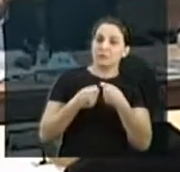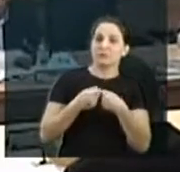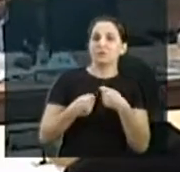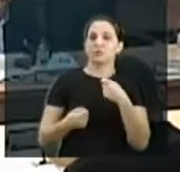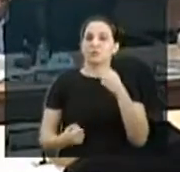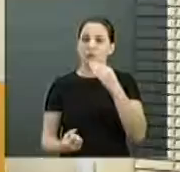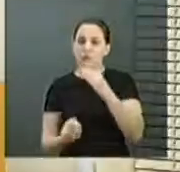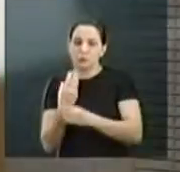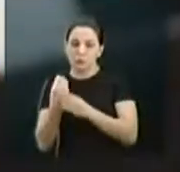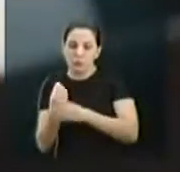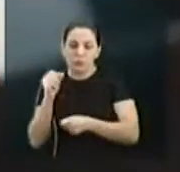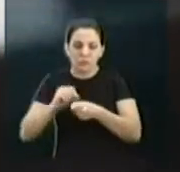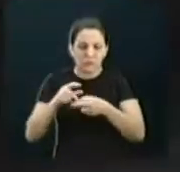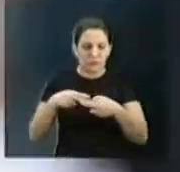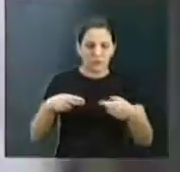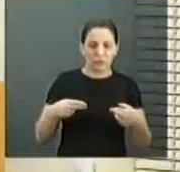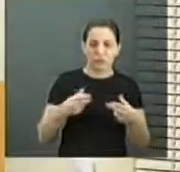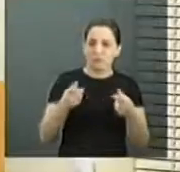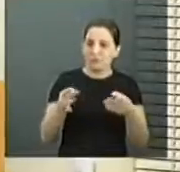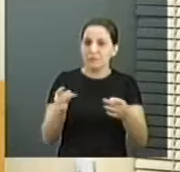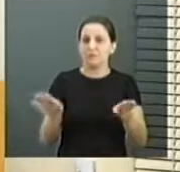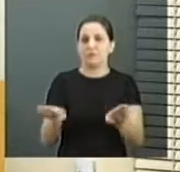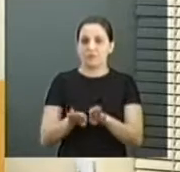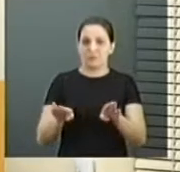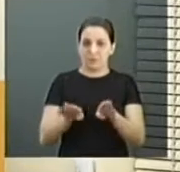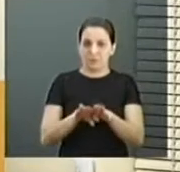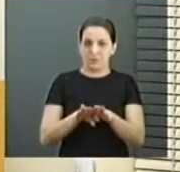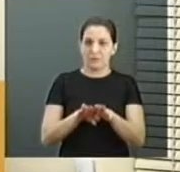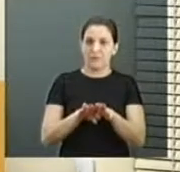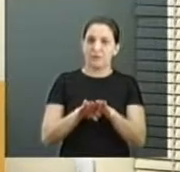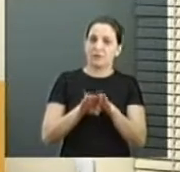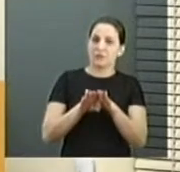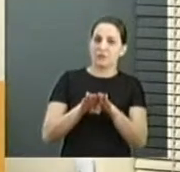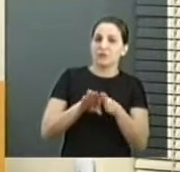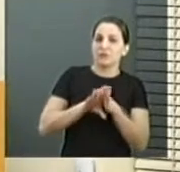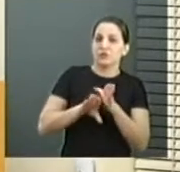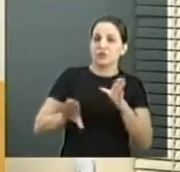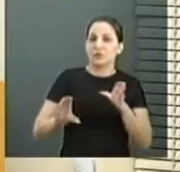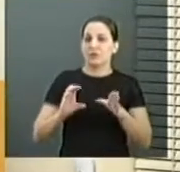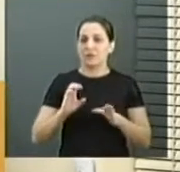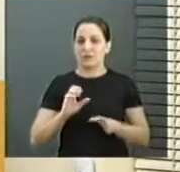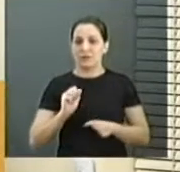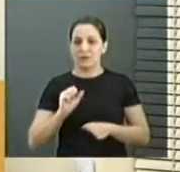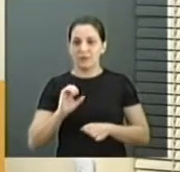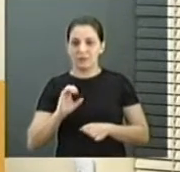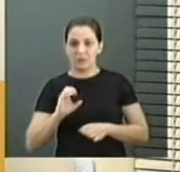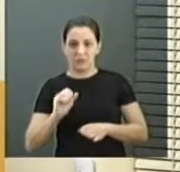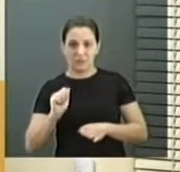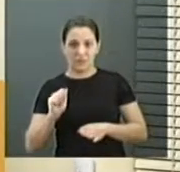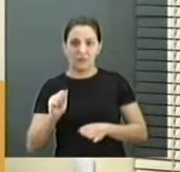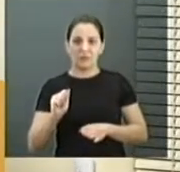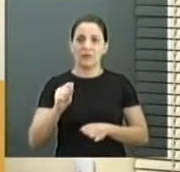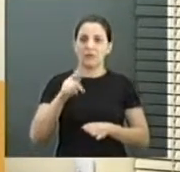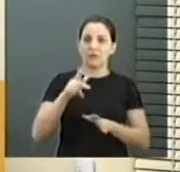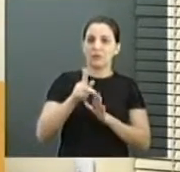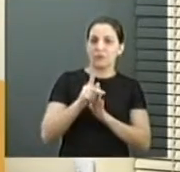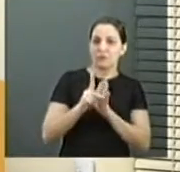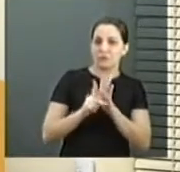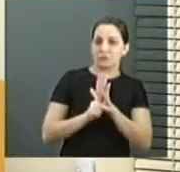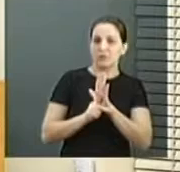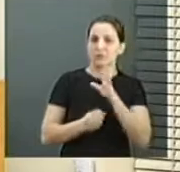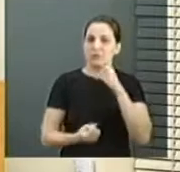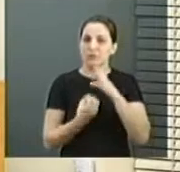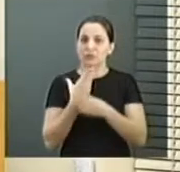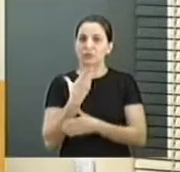e de comercialização dessa produção, e com exceção da Cássia, que é um grande exemplo de um projeto que nasce